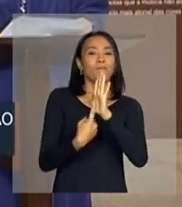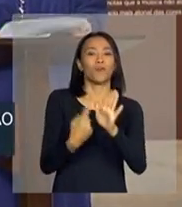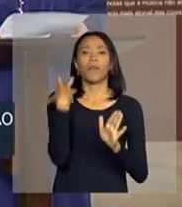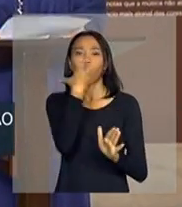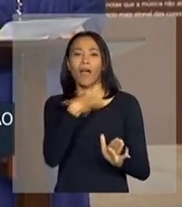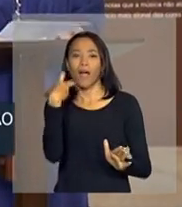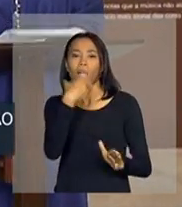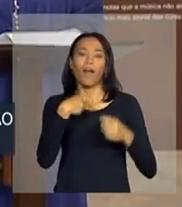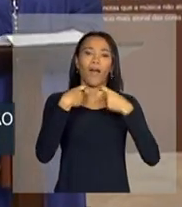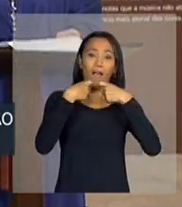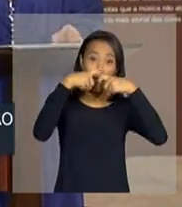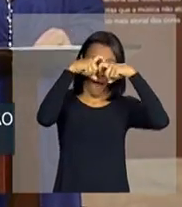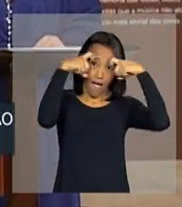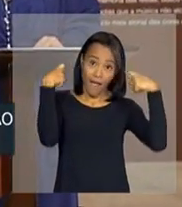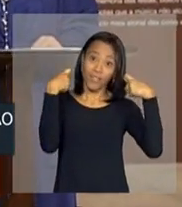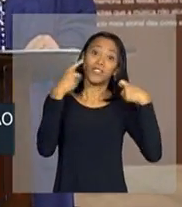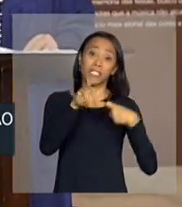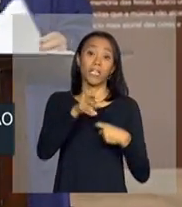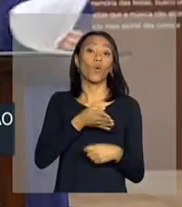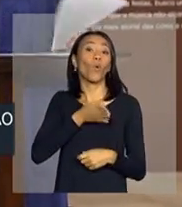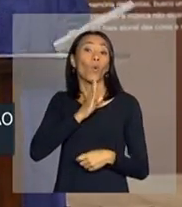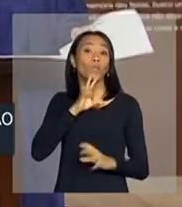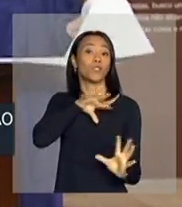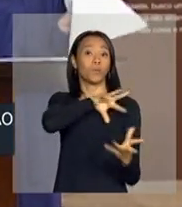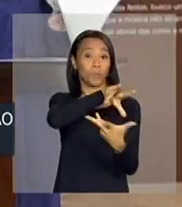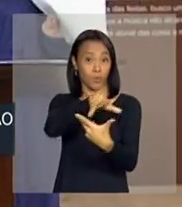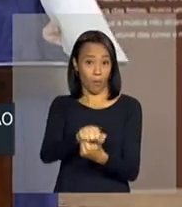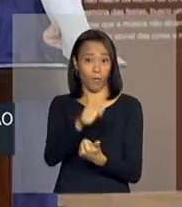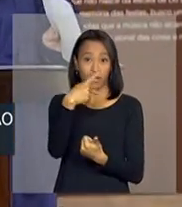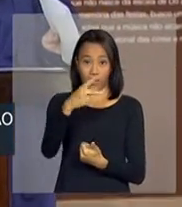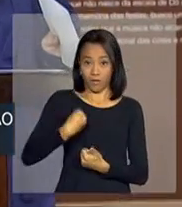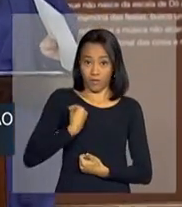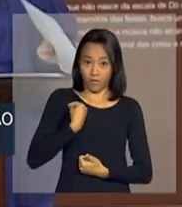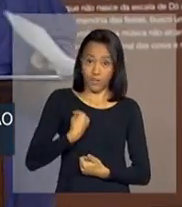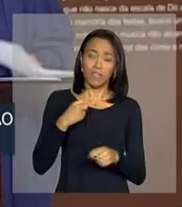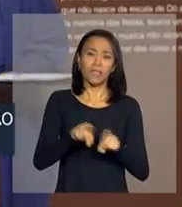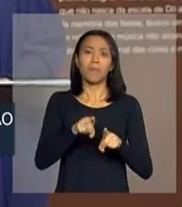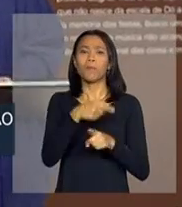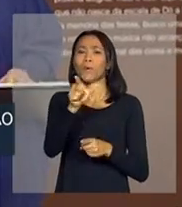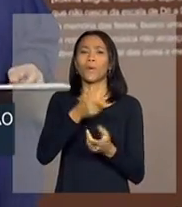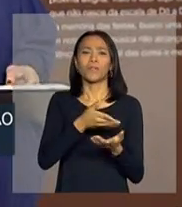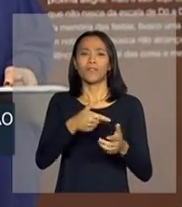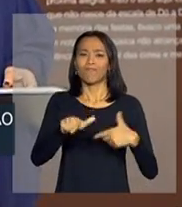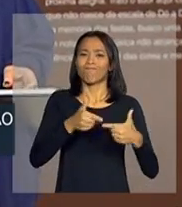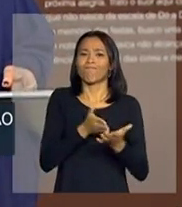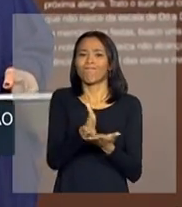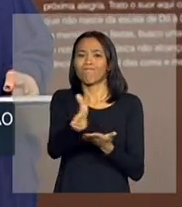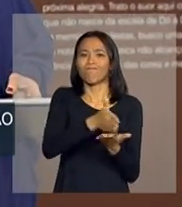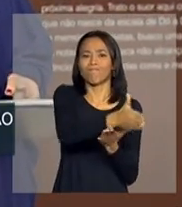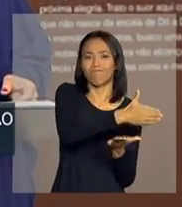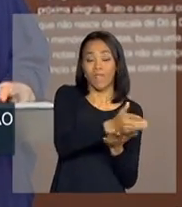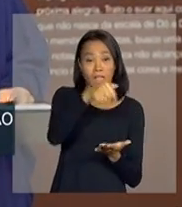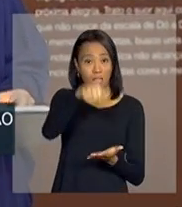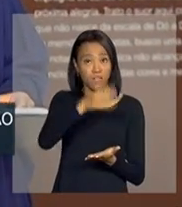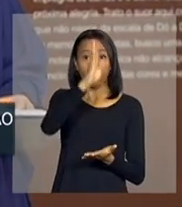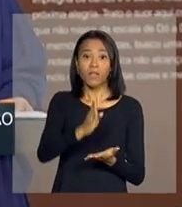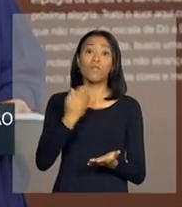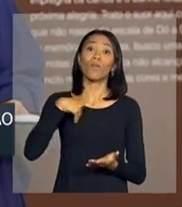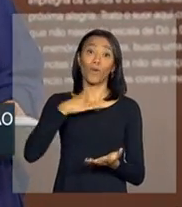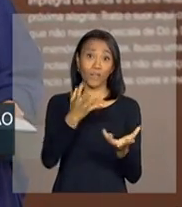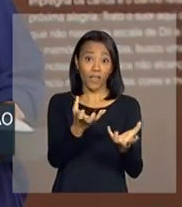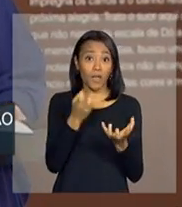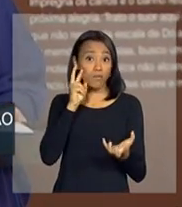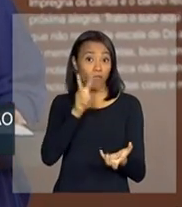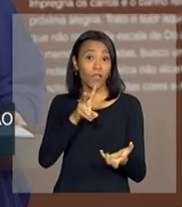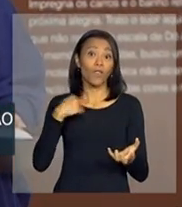a arte pela qual ficou mundialmente conhecido e envereda por outros caminhos. É esse Brasil que nós queremos ver,